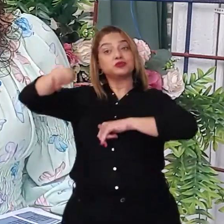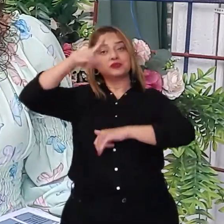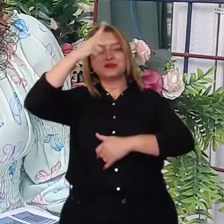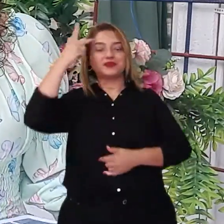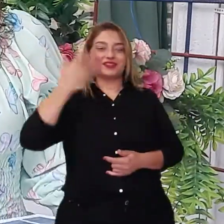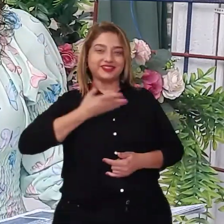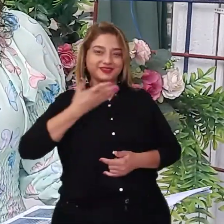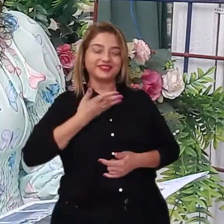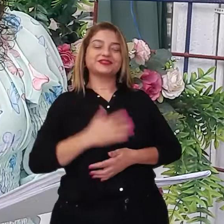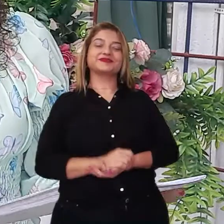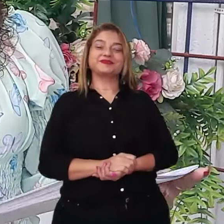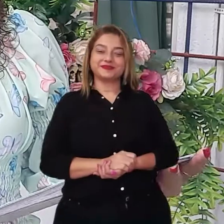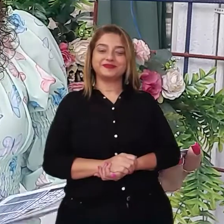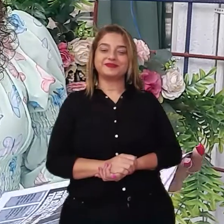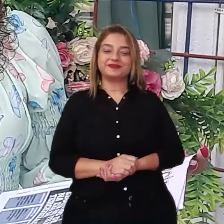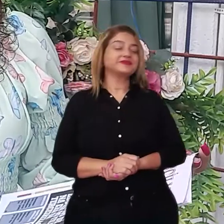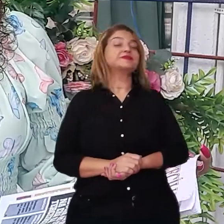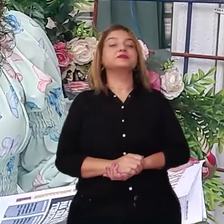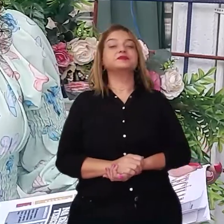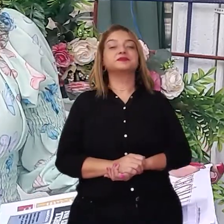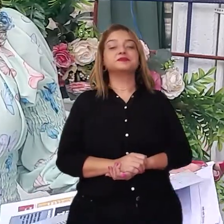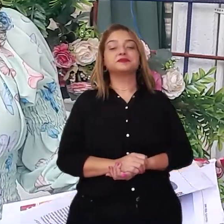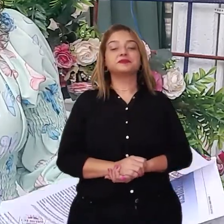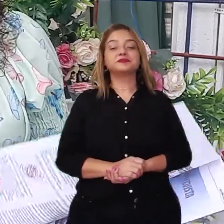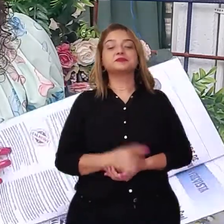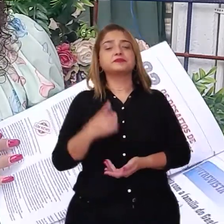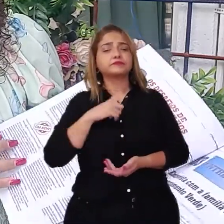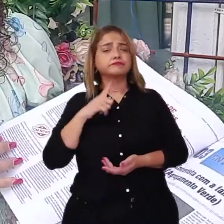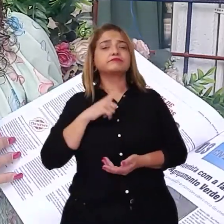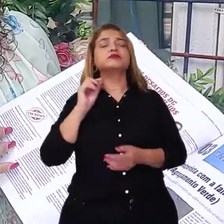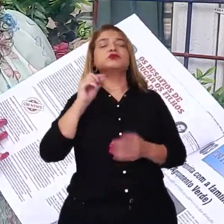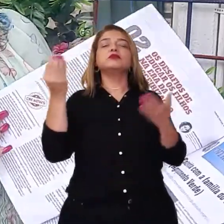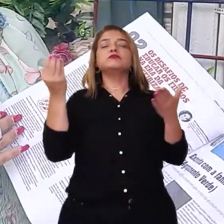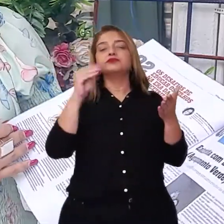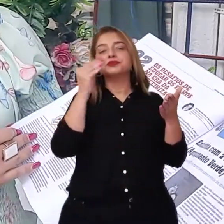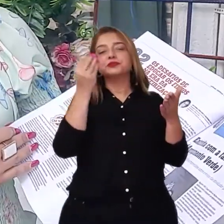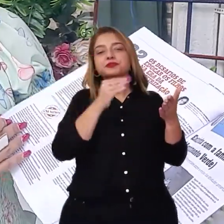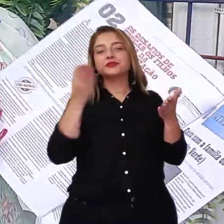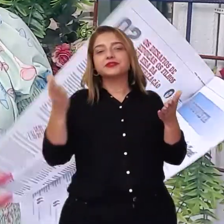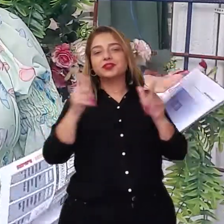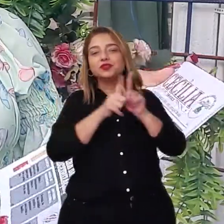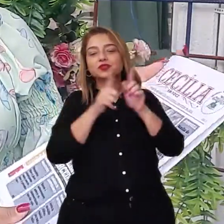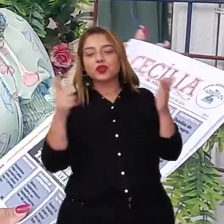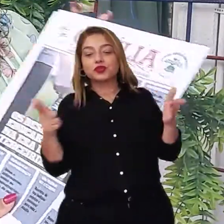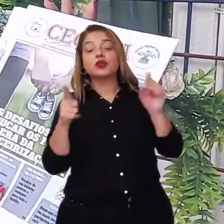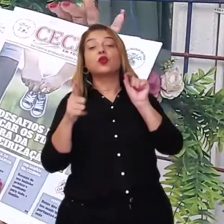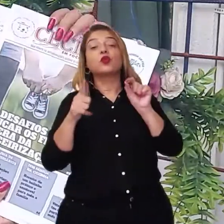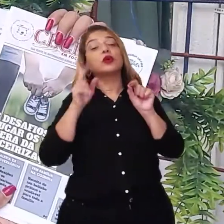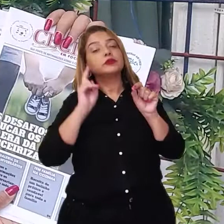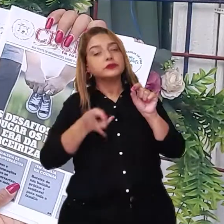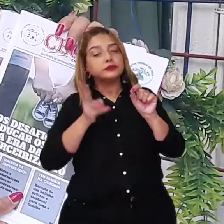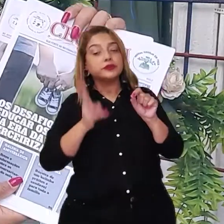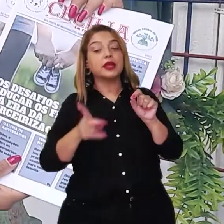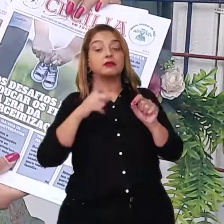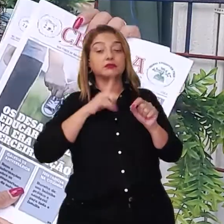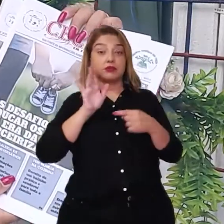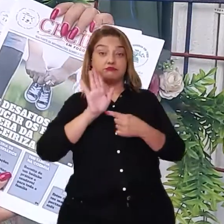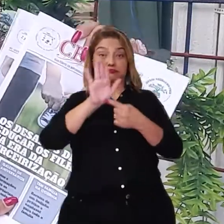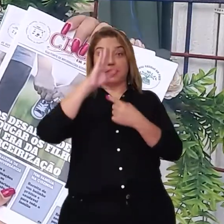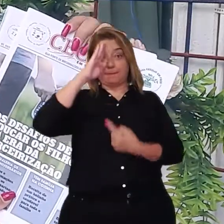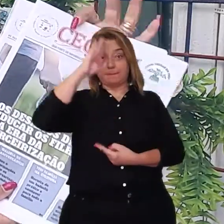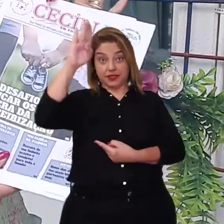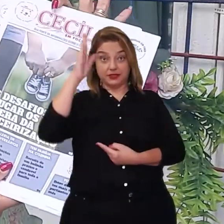os seus conhecimentos. Entre as matérias que tem aqui no jornal, nós sempre temos uma matéria